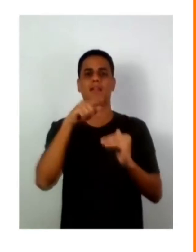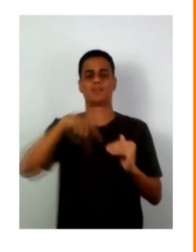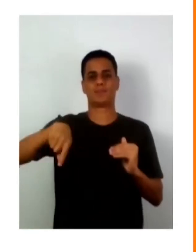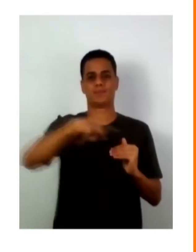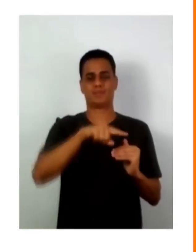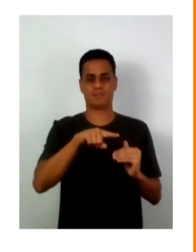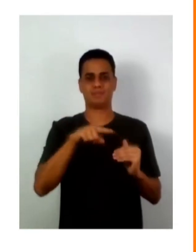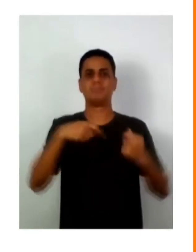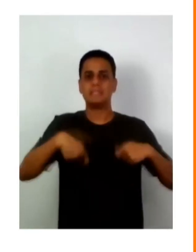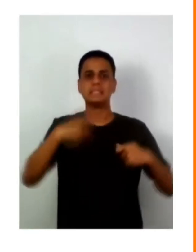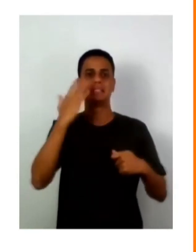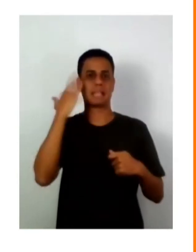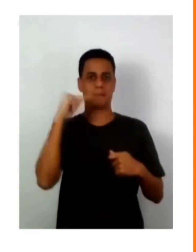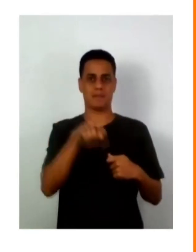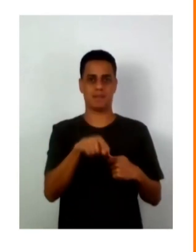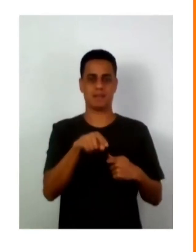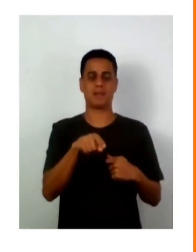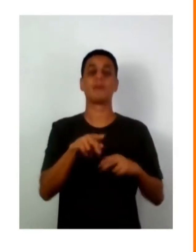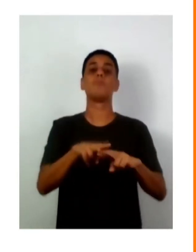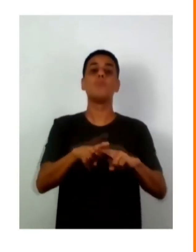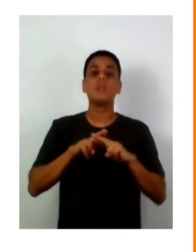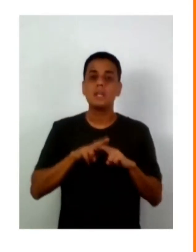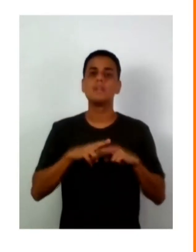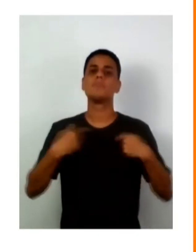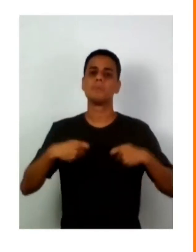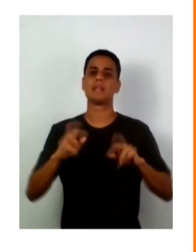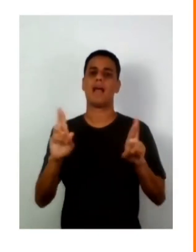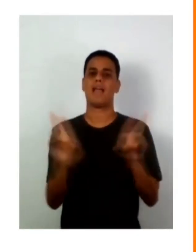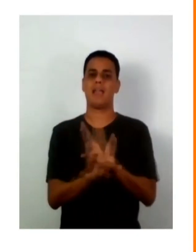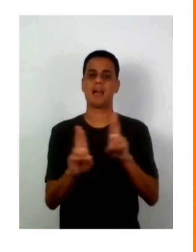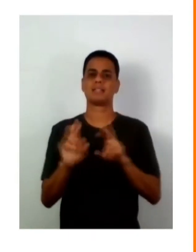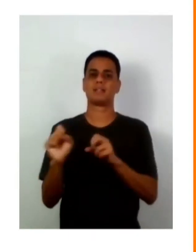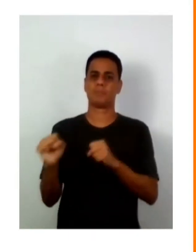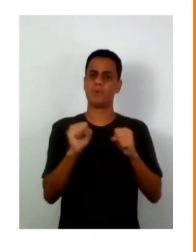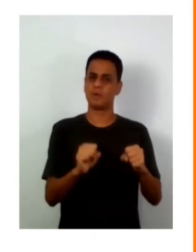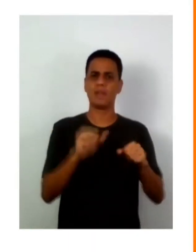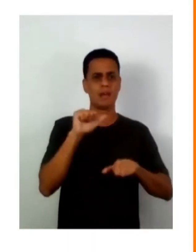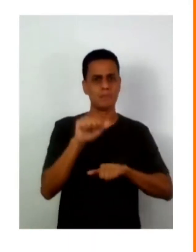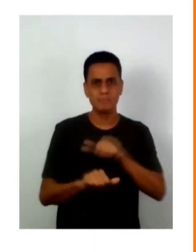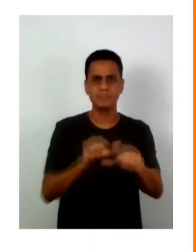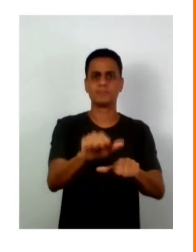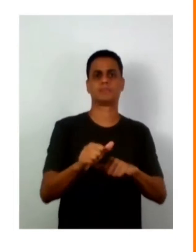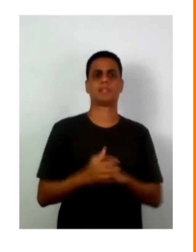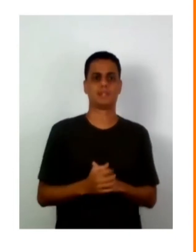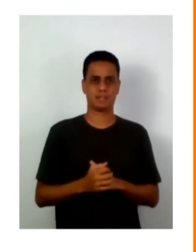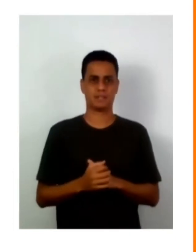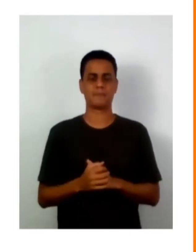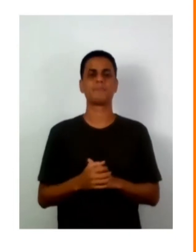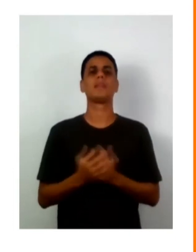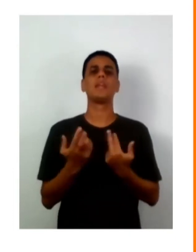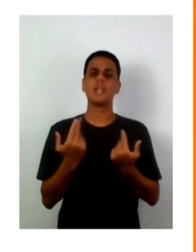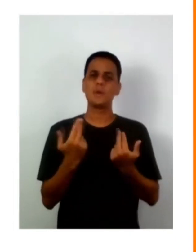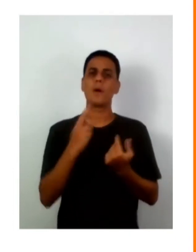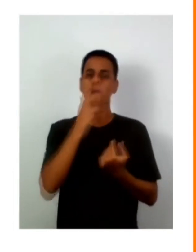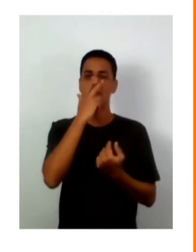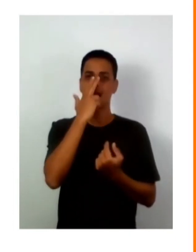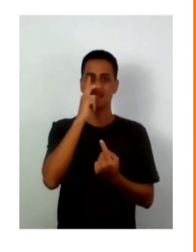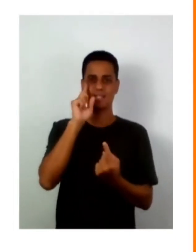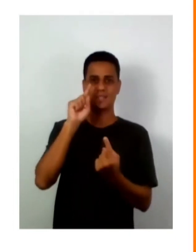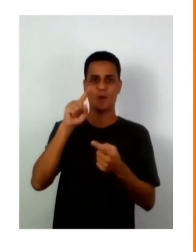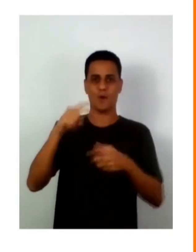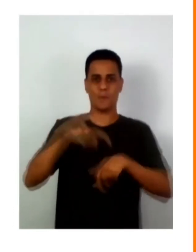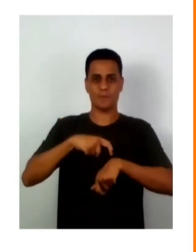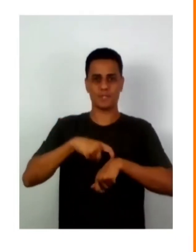E aí se gera essa mudança mágica e temos que mudar as relações e também que esse poder se define